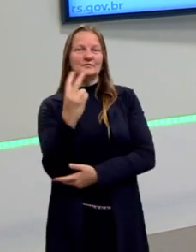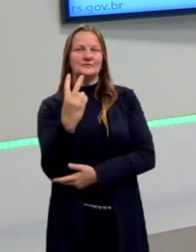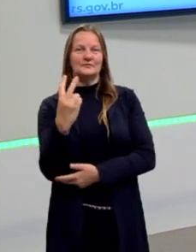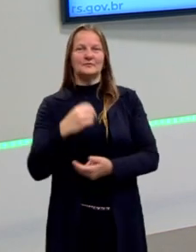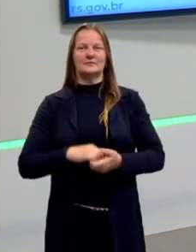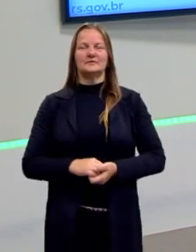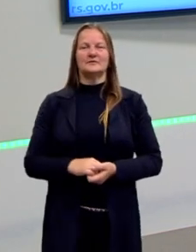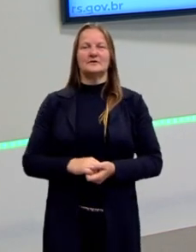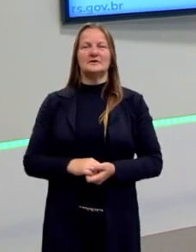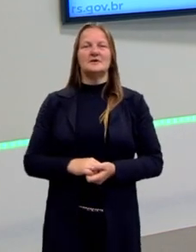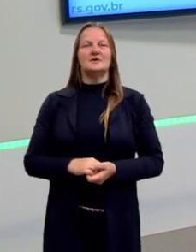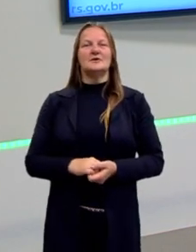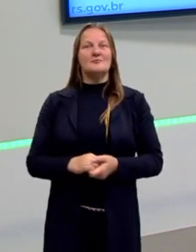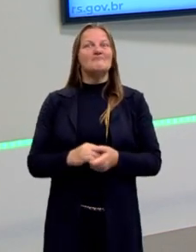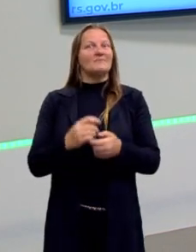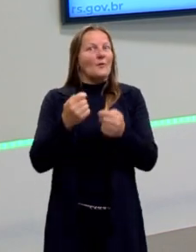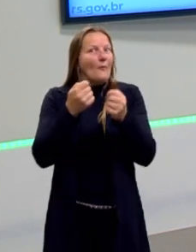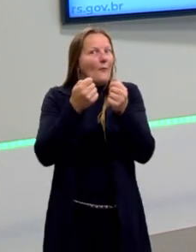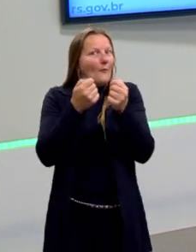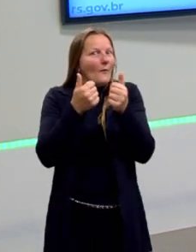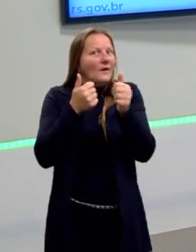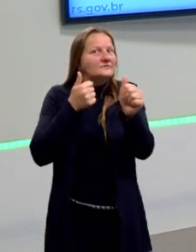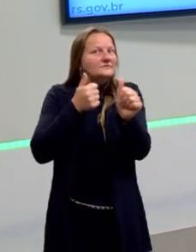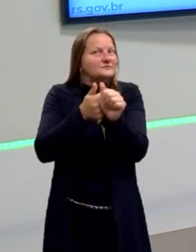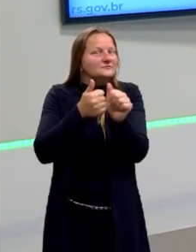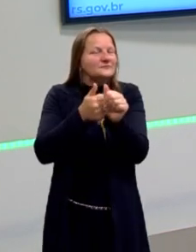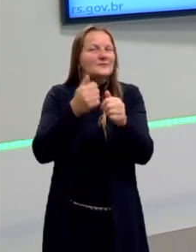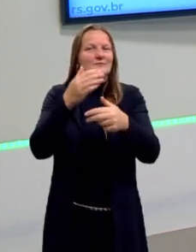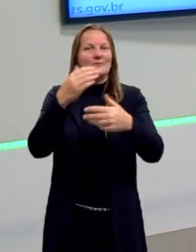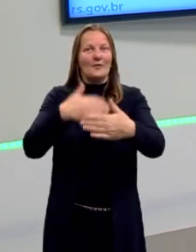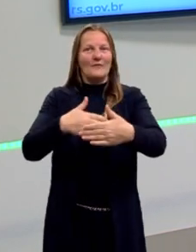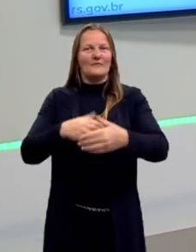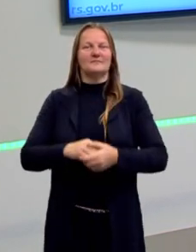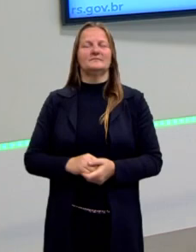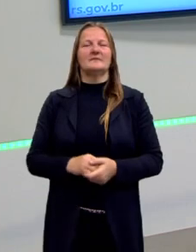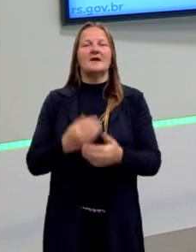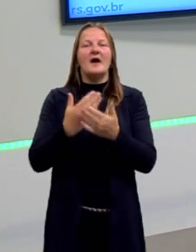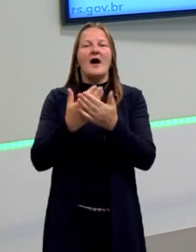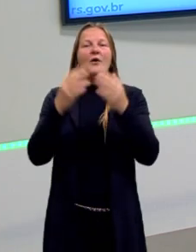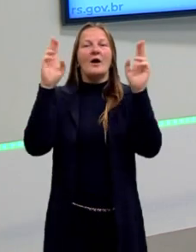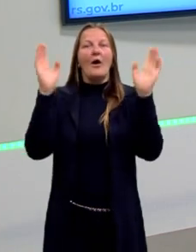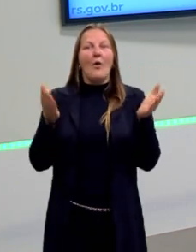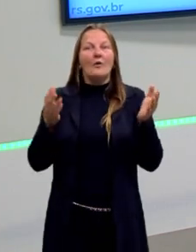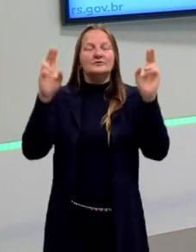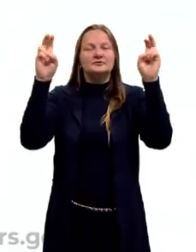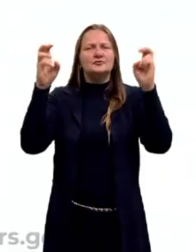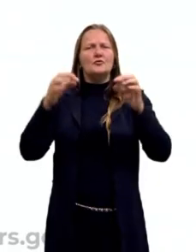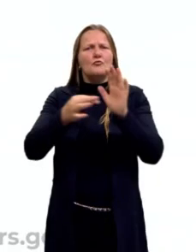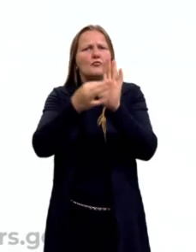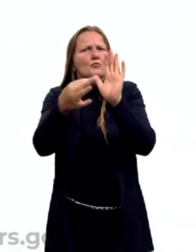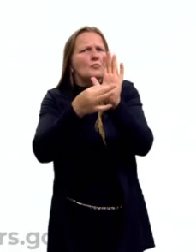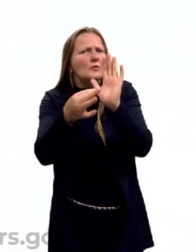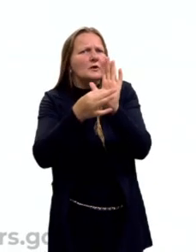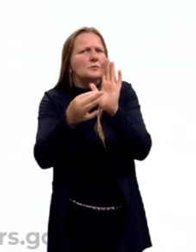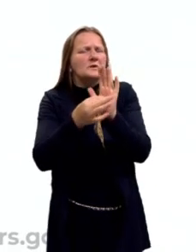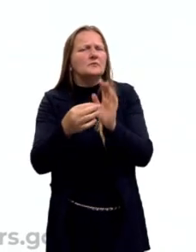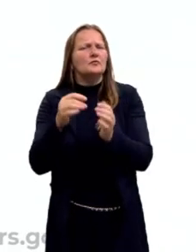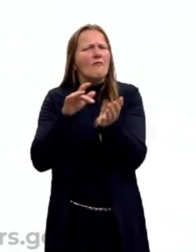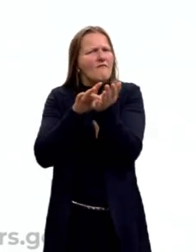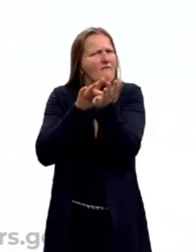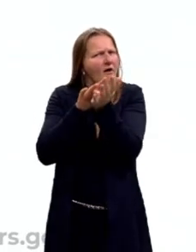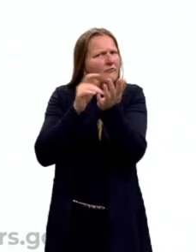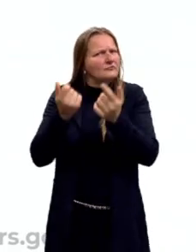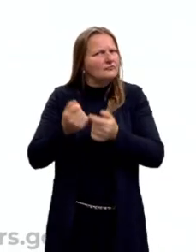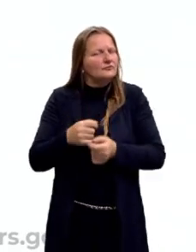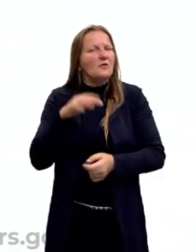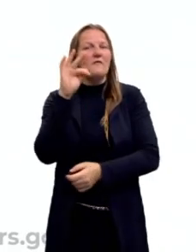que inclusive está se aproximando, né? E olha só, nossa aula de hoje é sobre argumentos falaciosos.